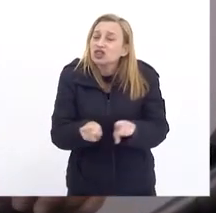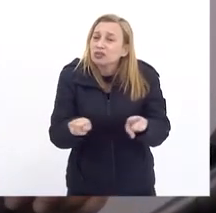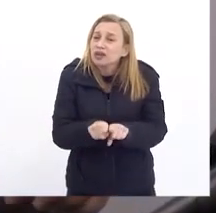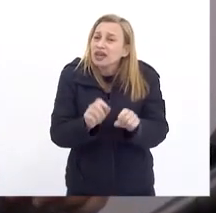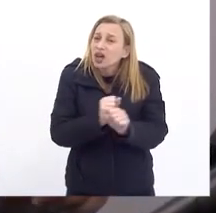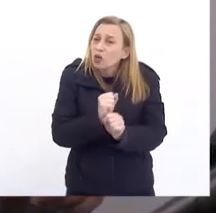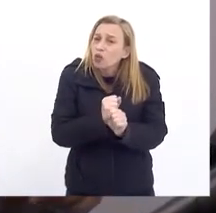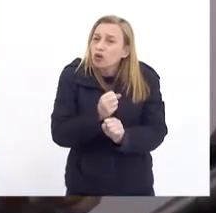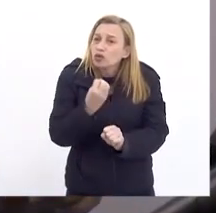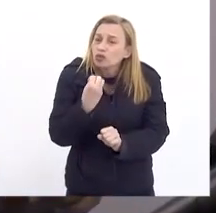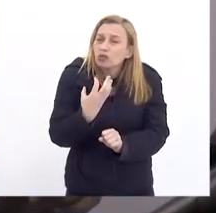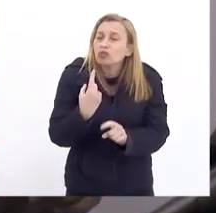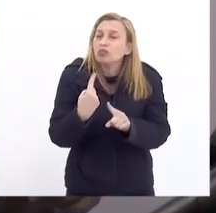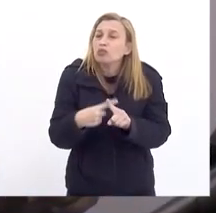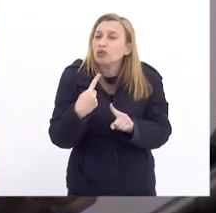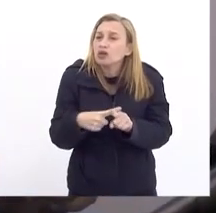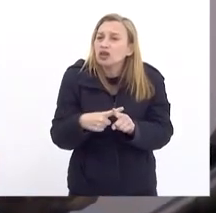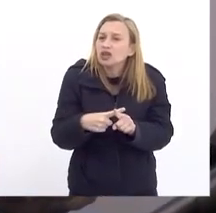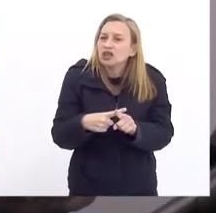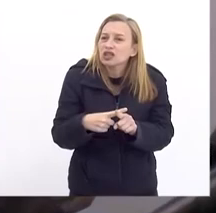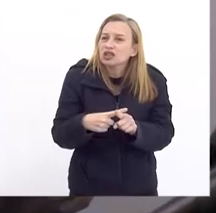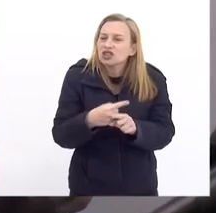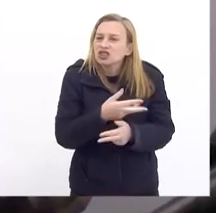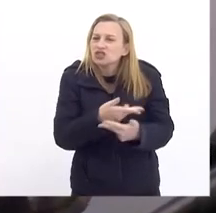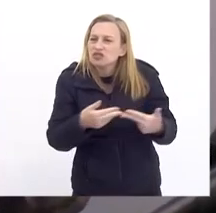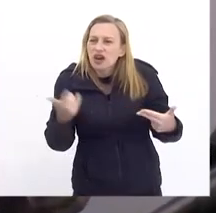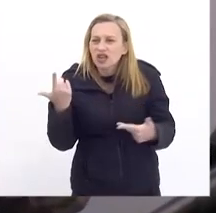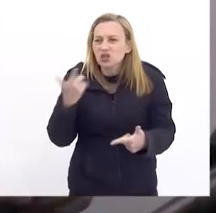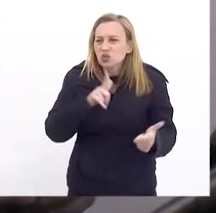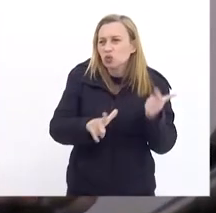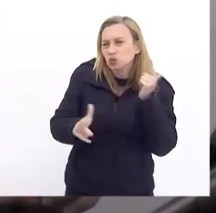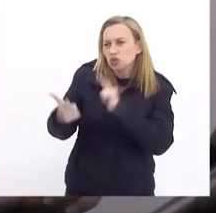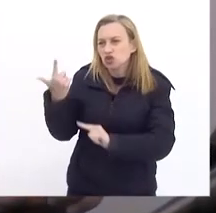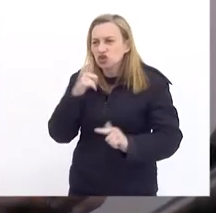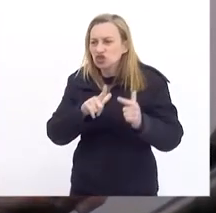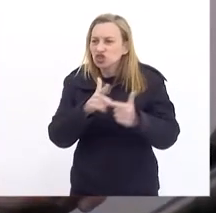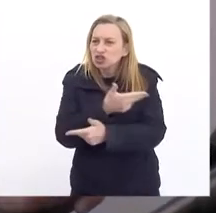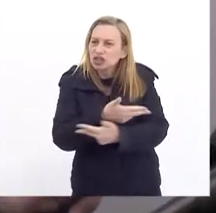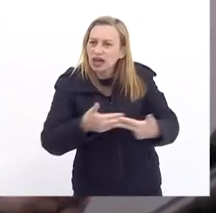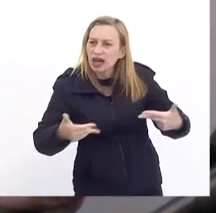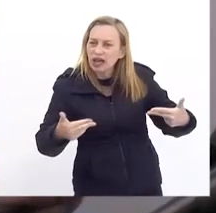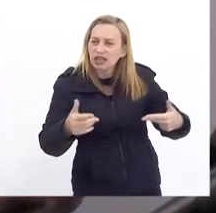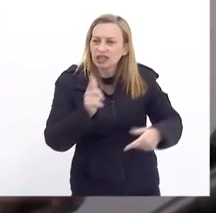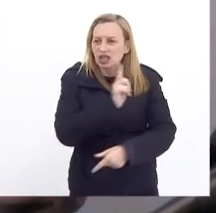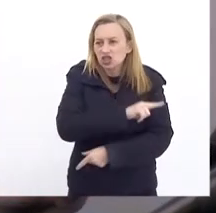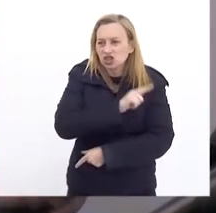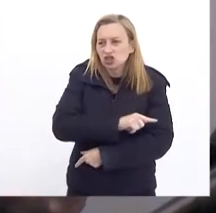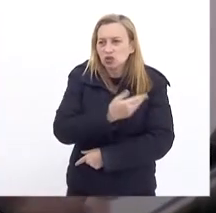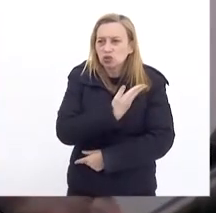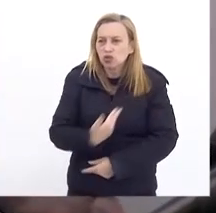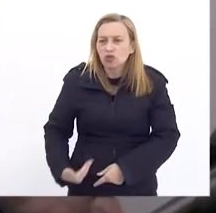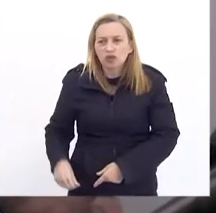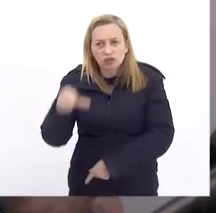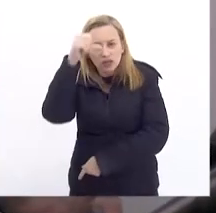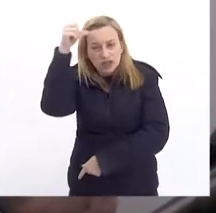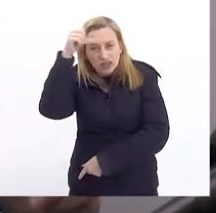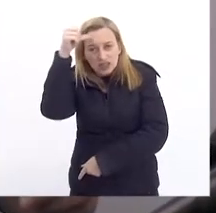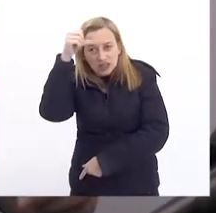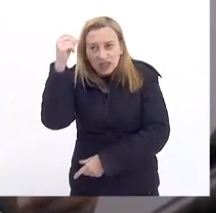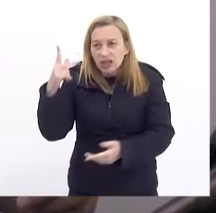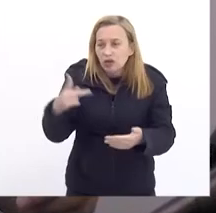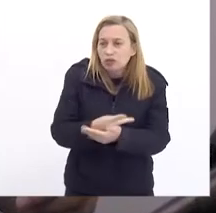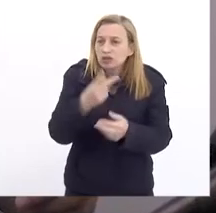ano atípico porque é um ano de muitas conquistas na gestão do governo Cláudio Castro. E ela se dá por uma